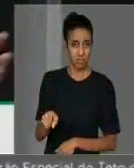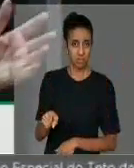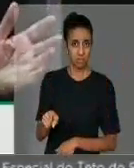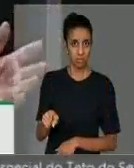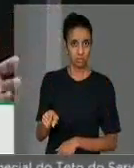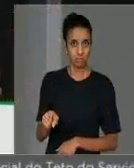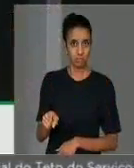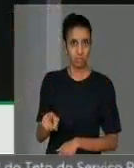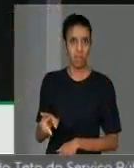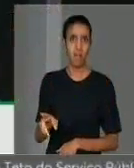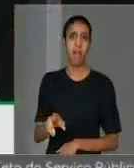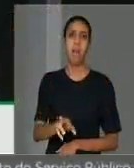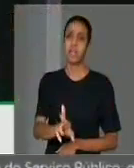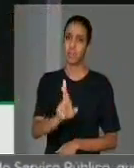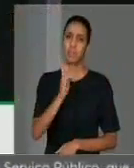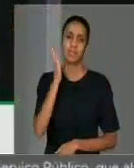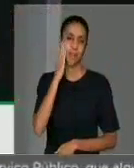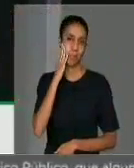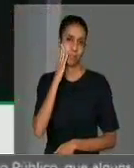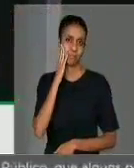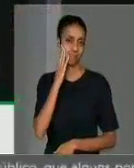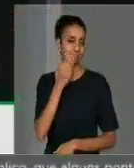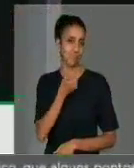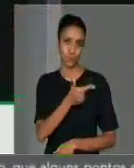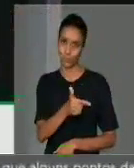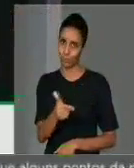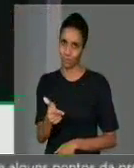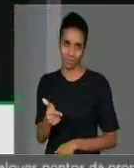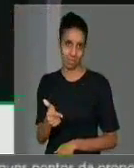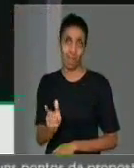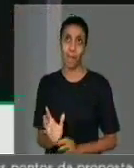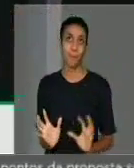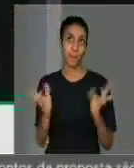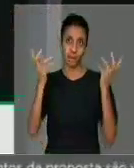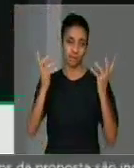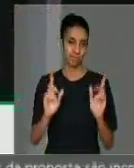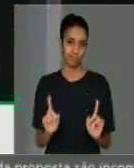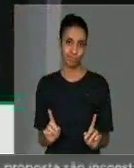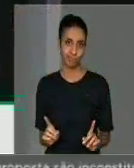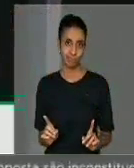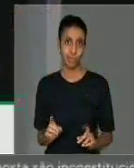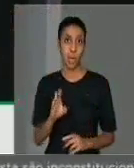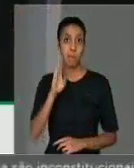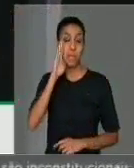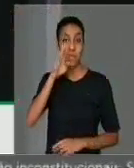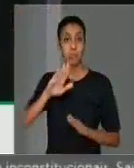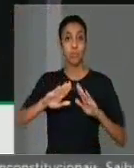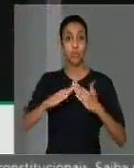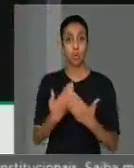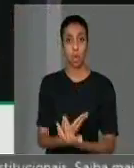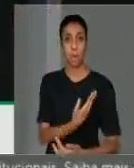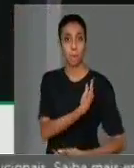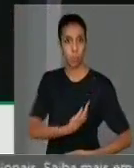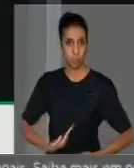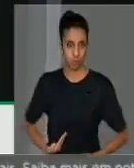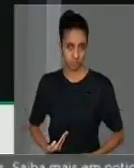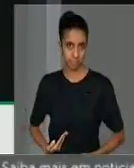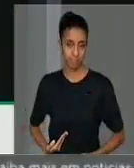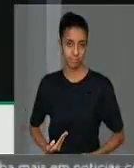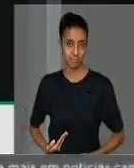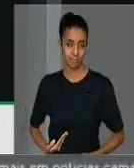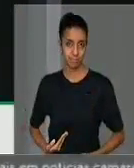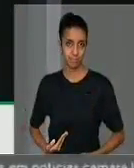todos já sabem, não tem motivos. Principalmente os da rede pública. Os